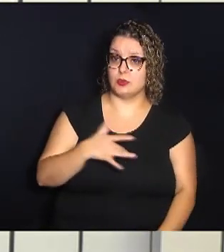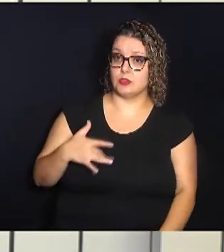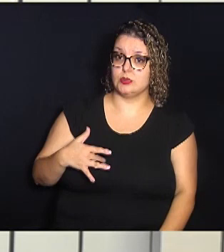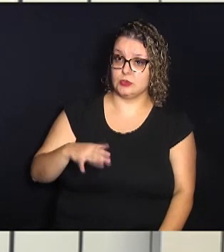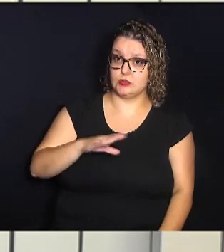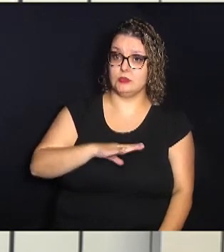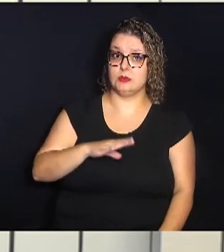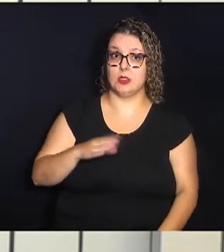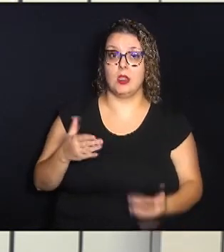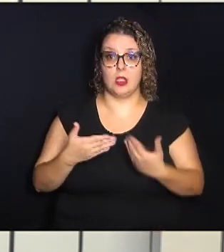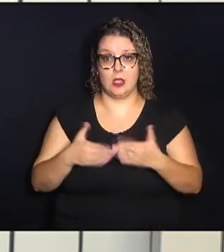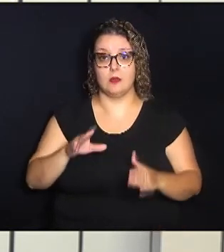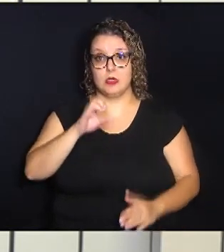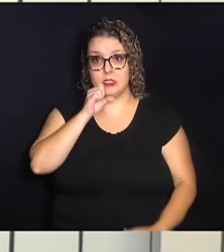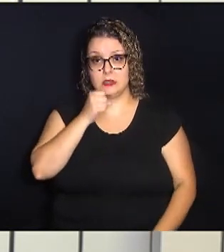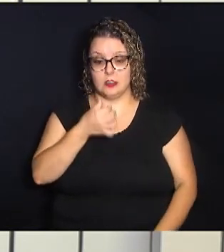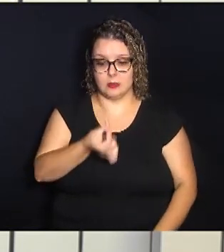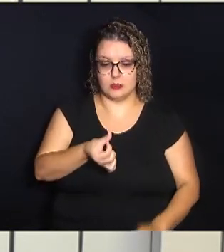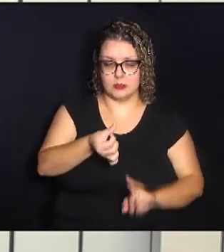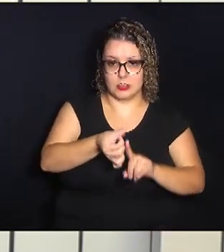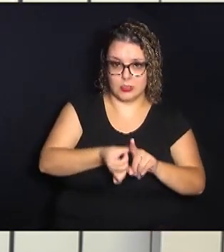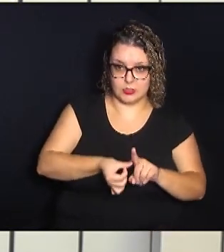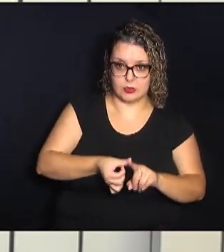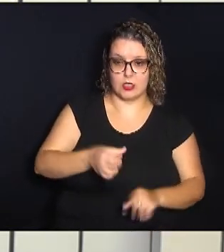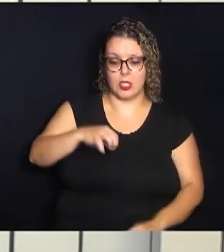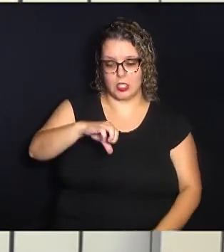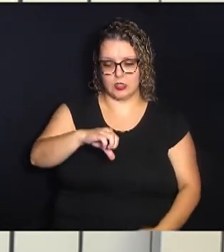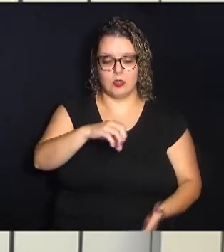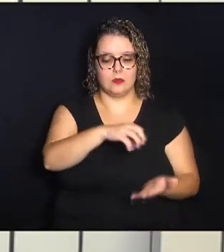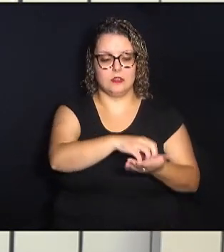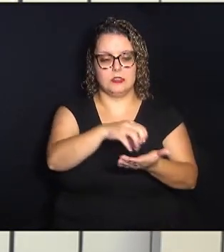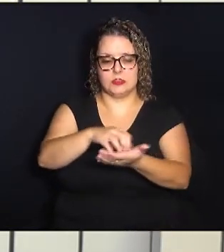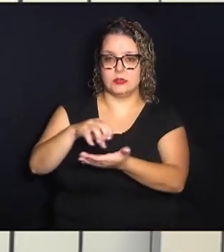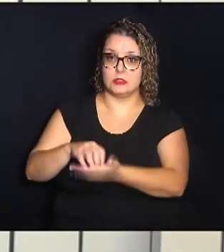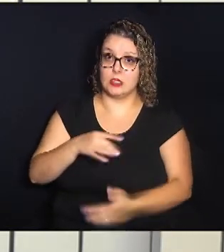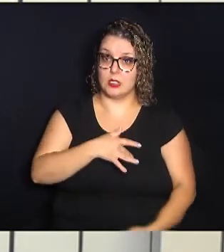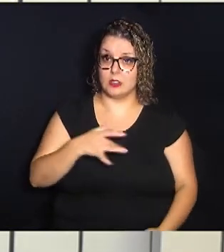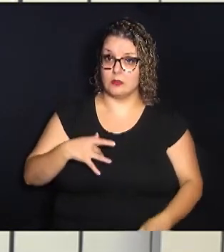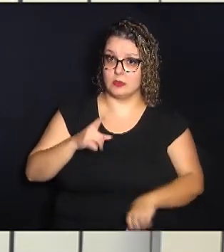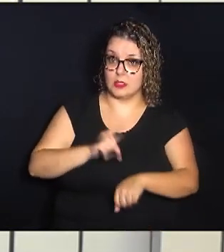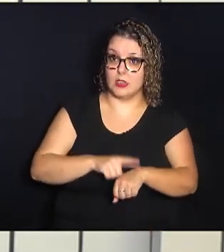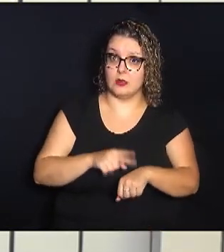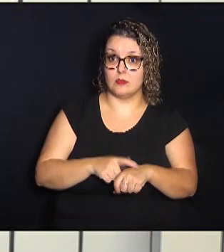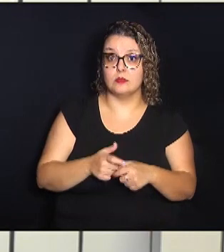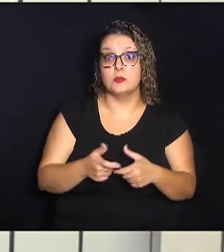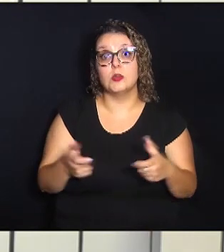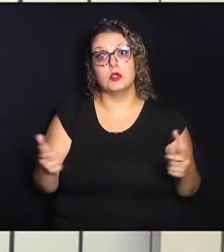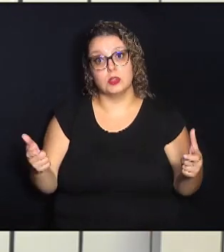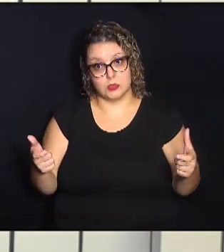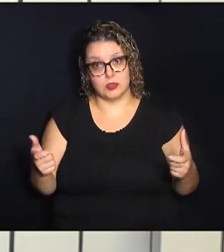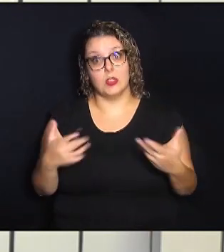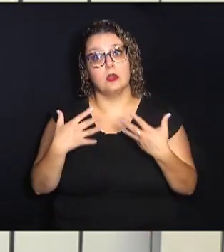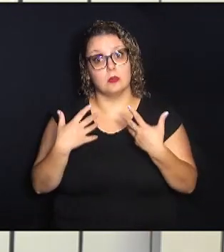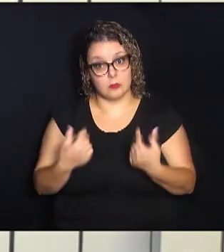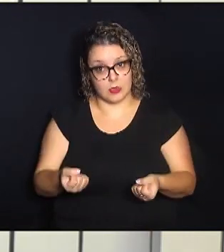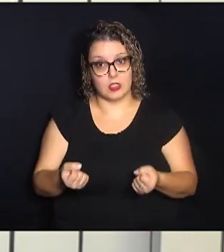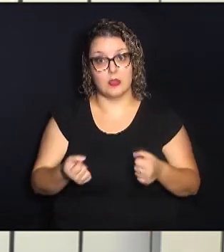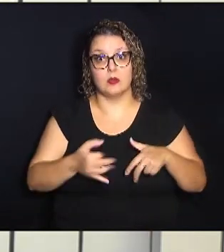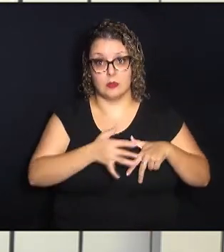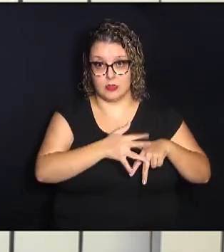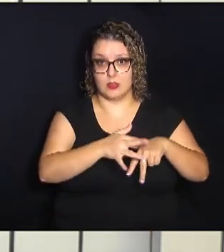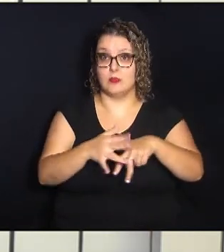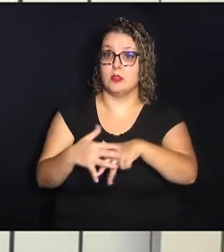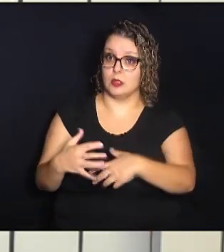neste sábado, 6 de abril, nove centros de saúde com horário ampliado para receber pacientes com